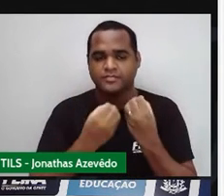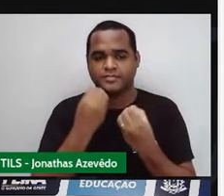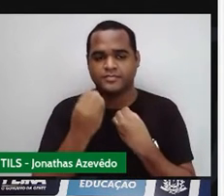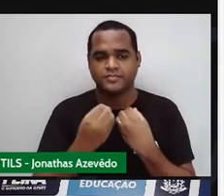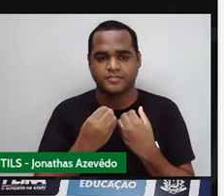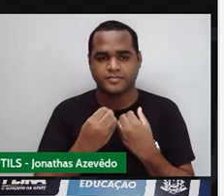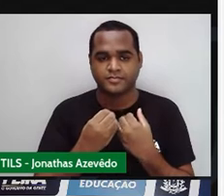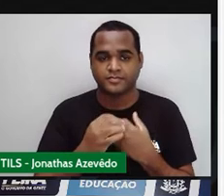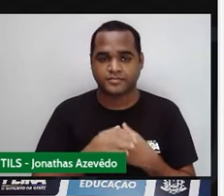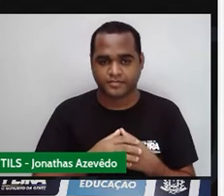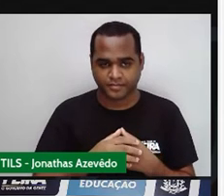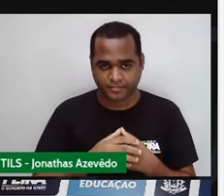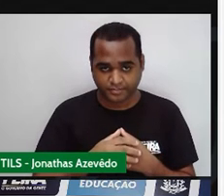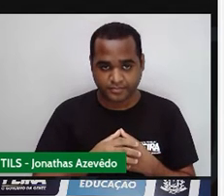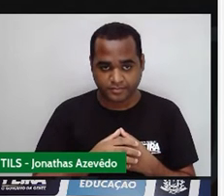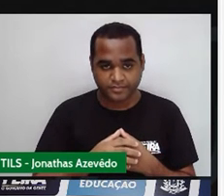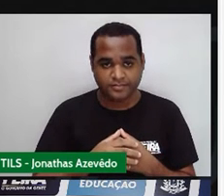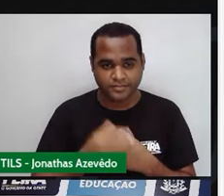reta, ó,